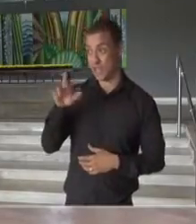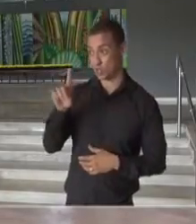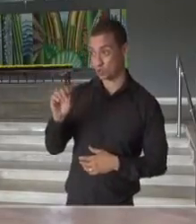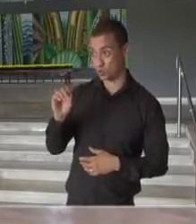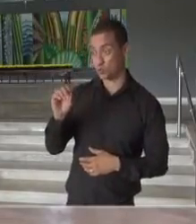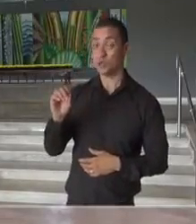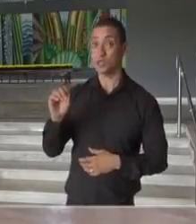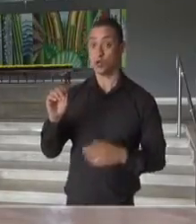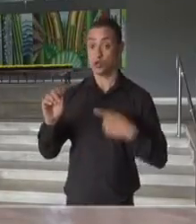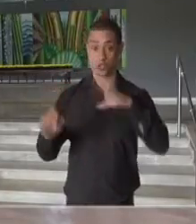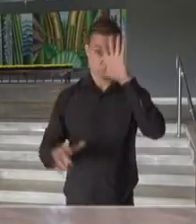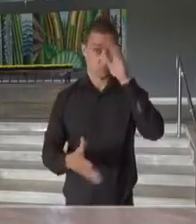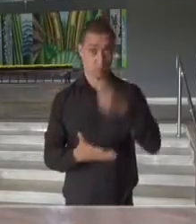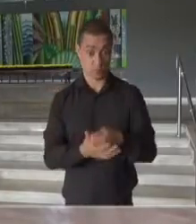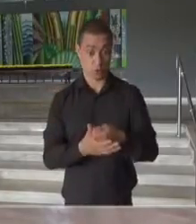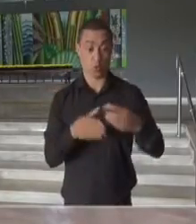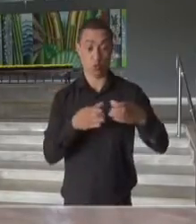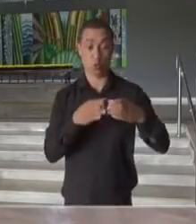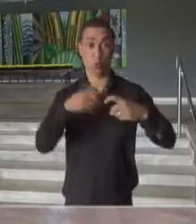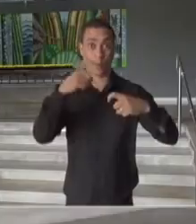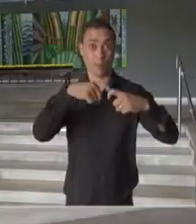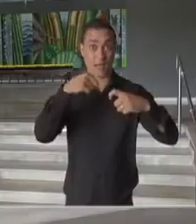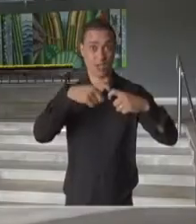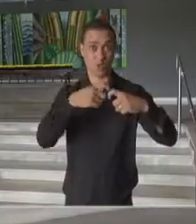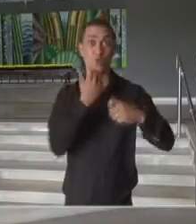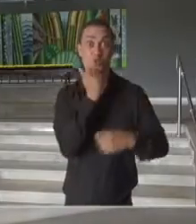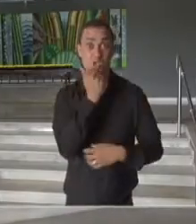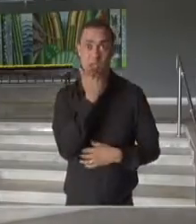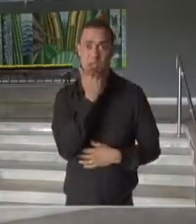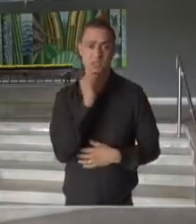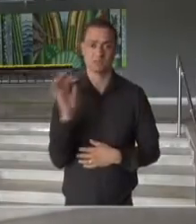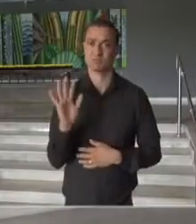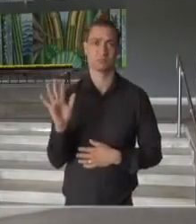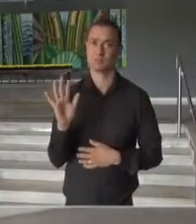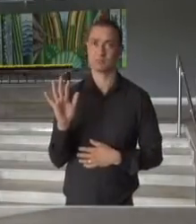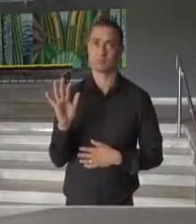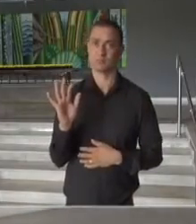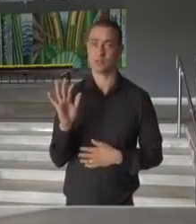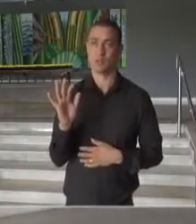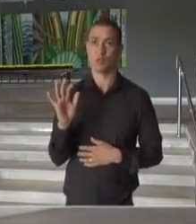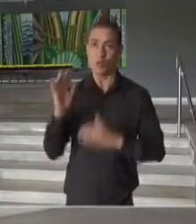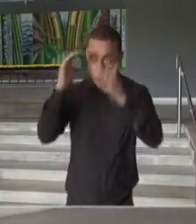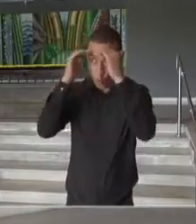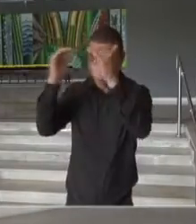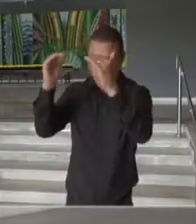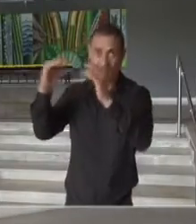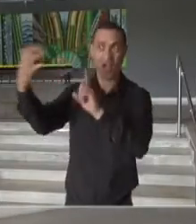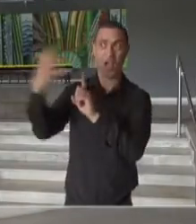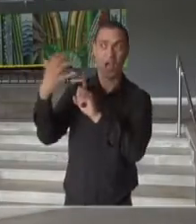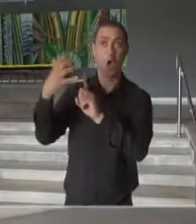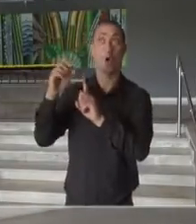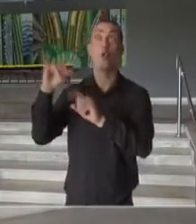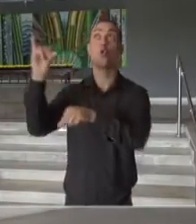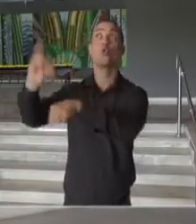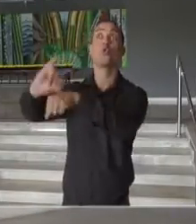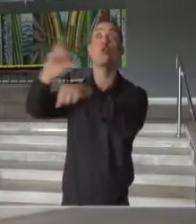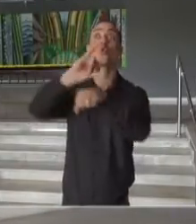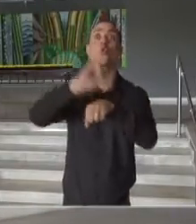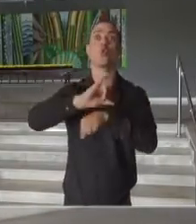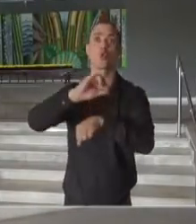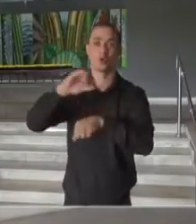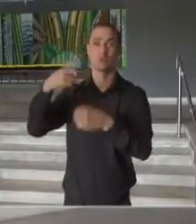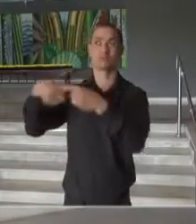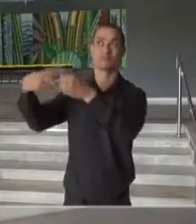posição do comitê científico não está relacionada à flexibilização que pode ter acontecido em